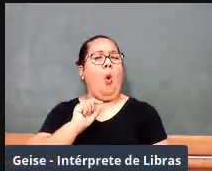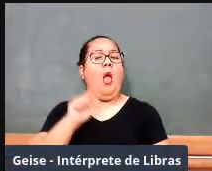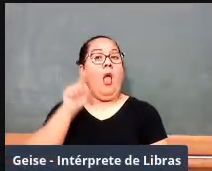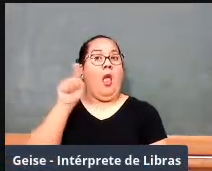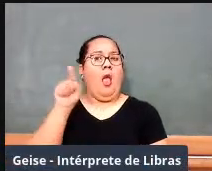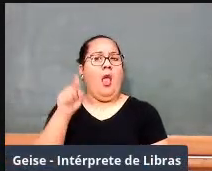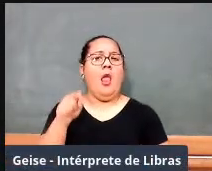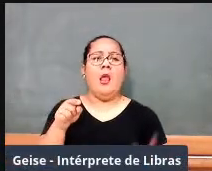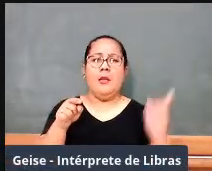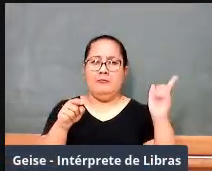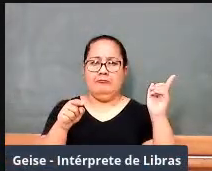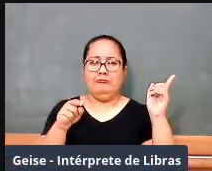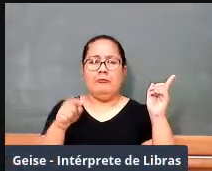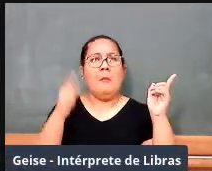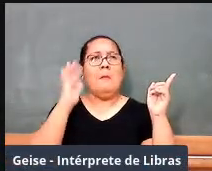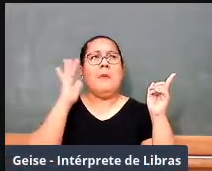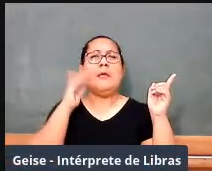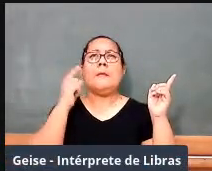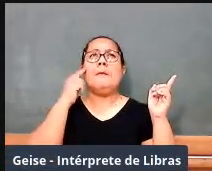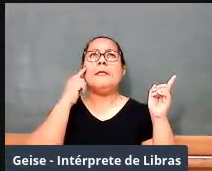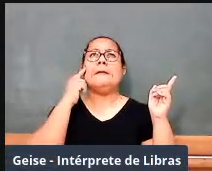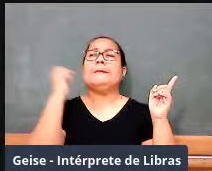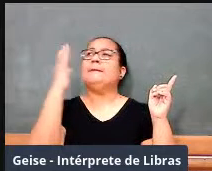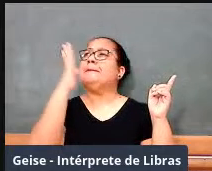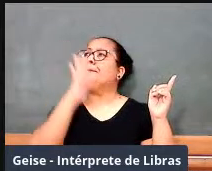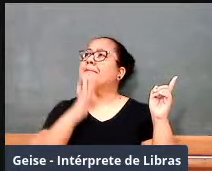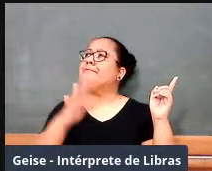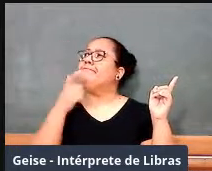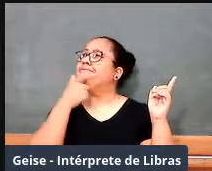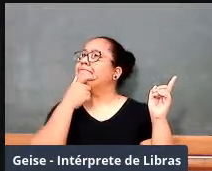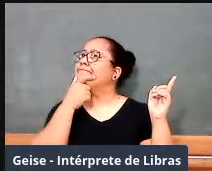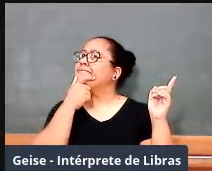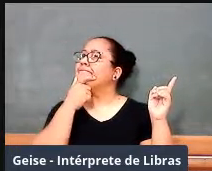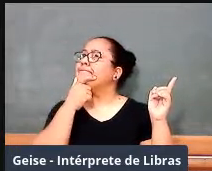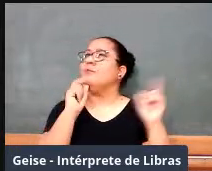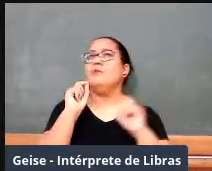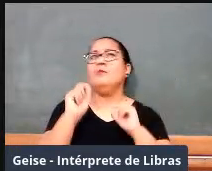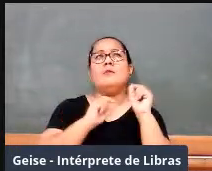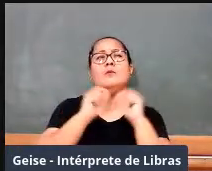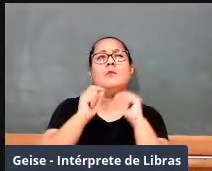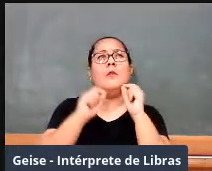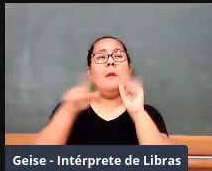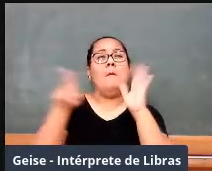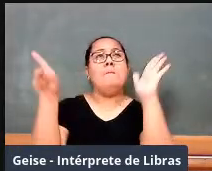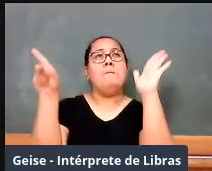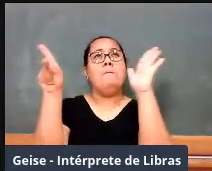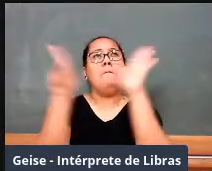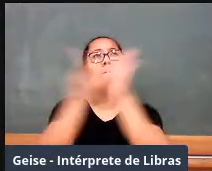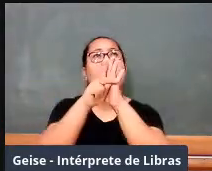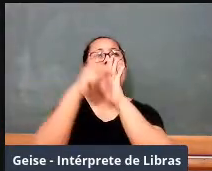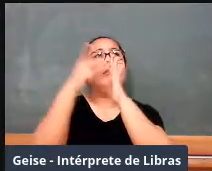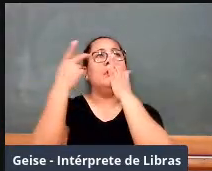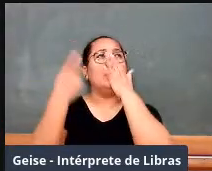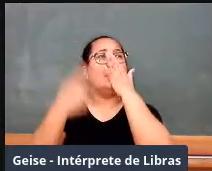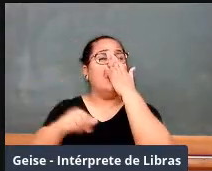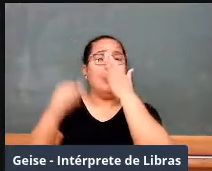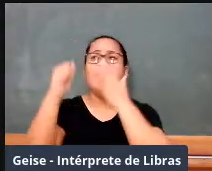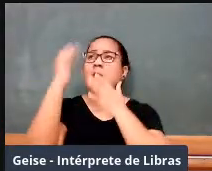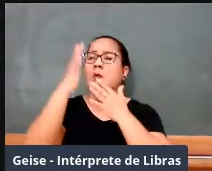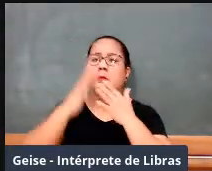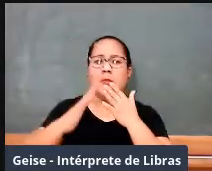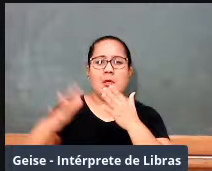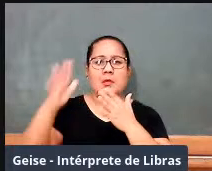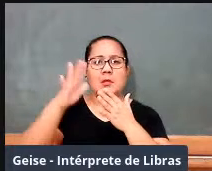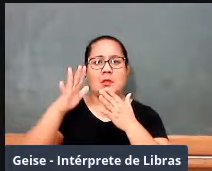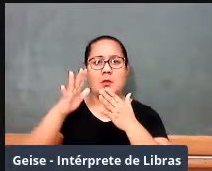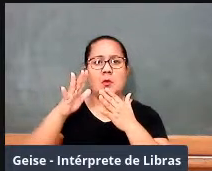ideário do nacional, ele vem com o ideário das coisas nacionais, isto é, antes do